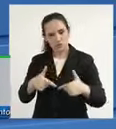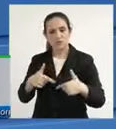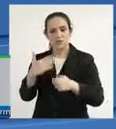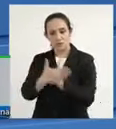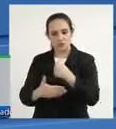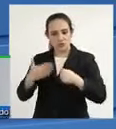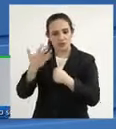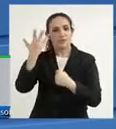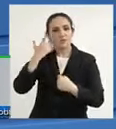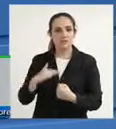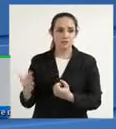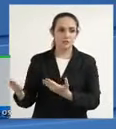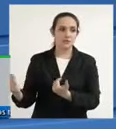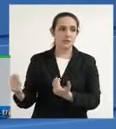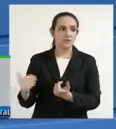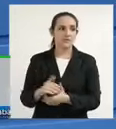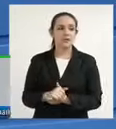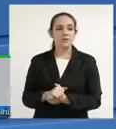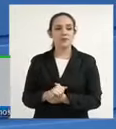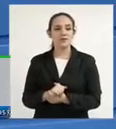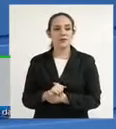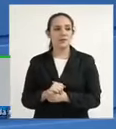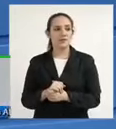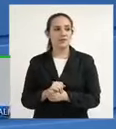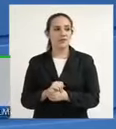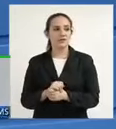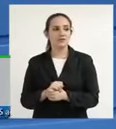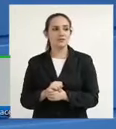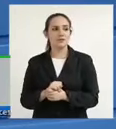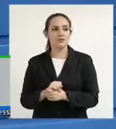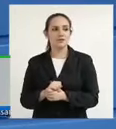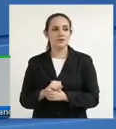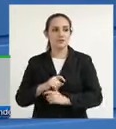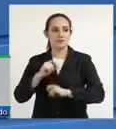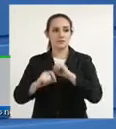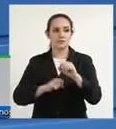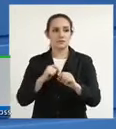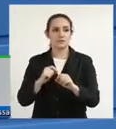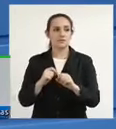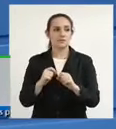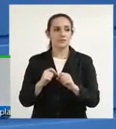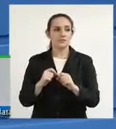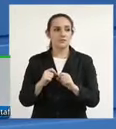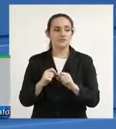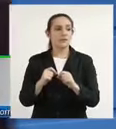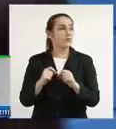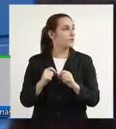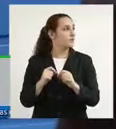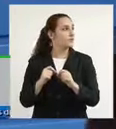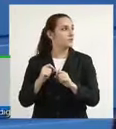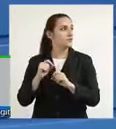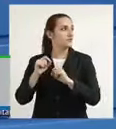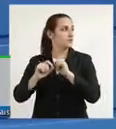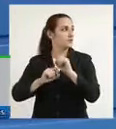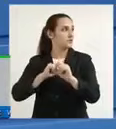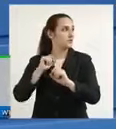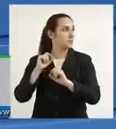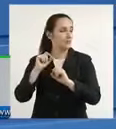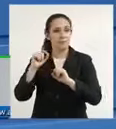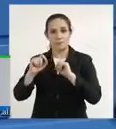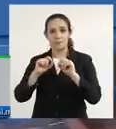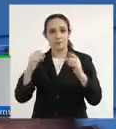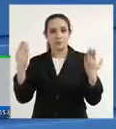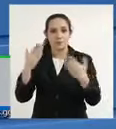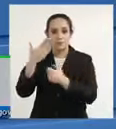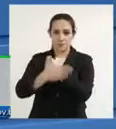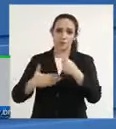defesa daqueles que realmente mais precisam que são os mais vulneráveis do ponto de vista físico e psíquico são as nossas